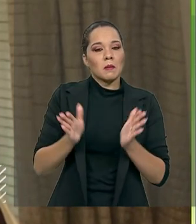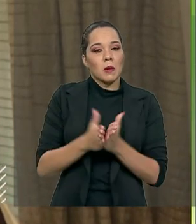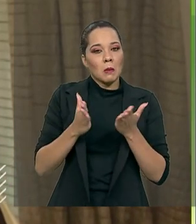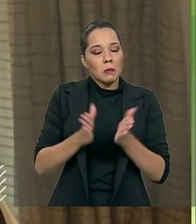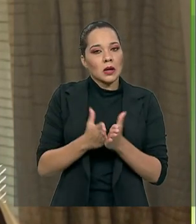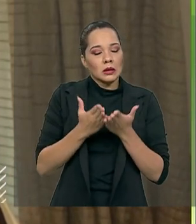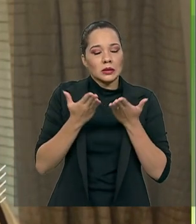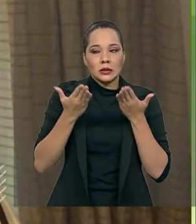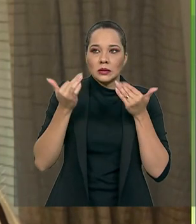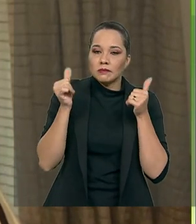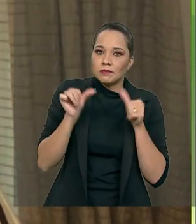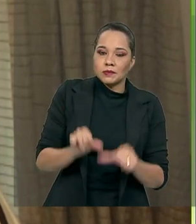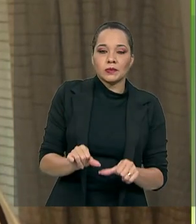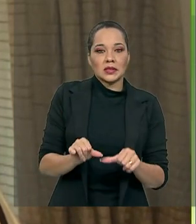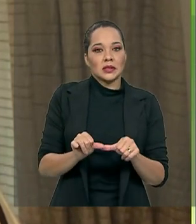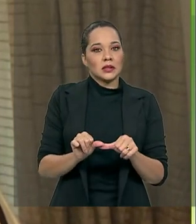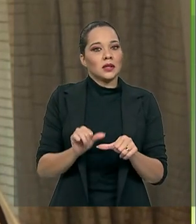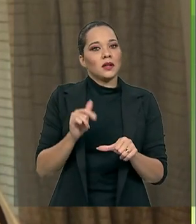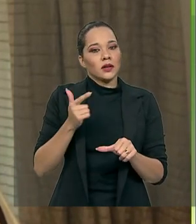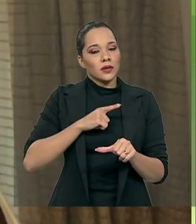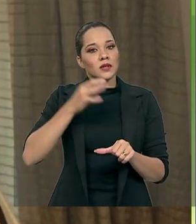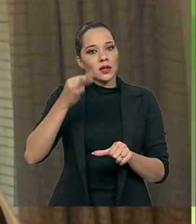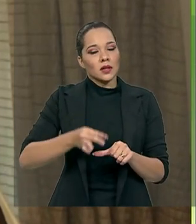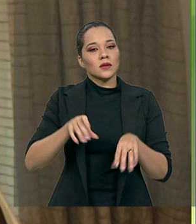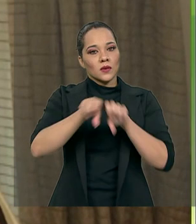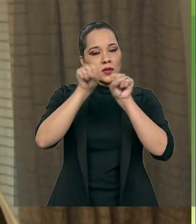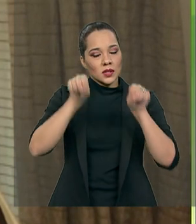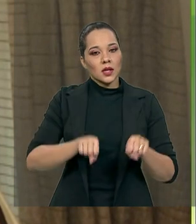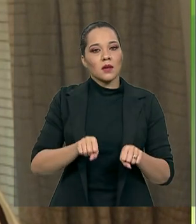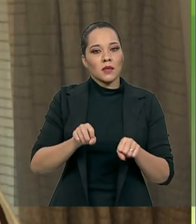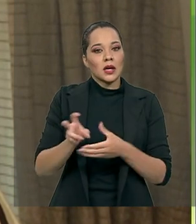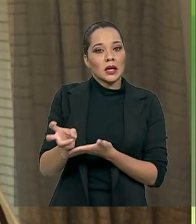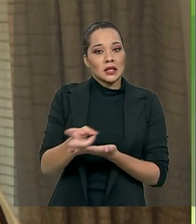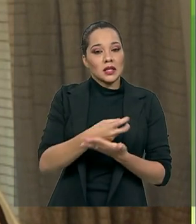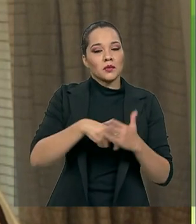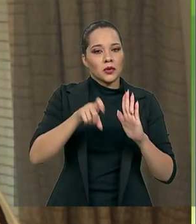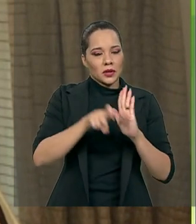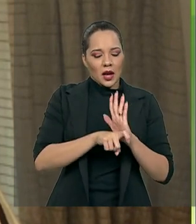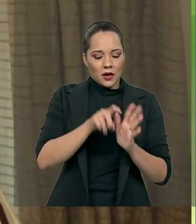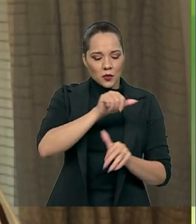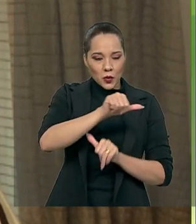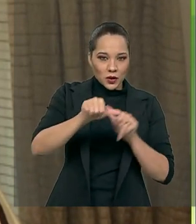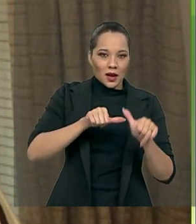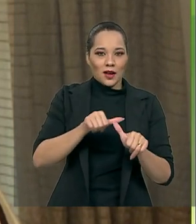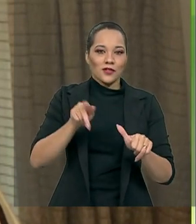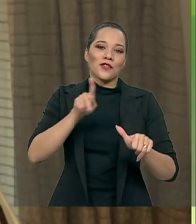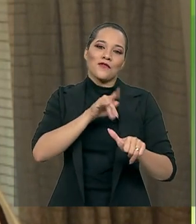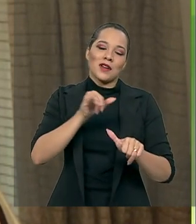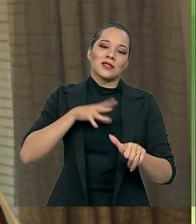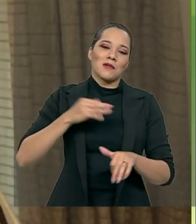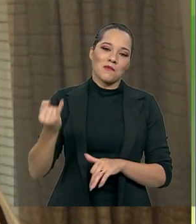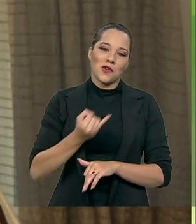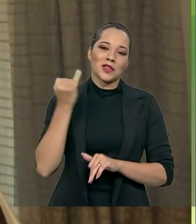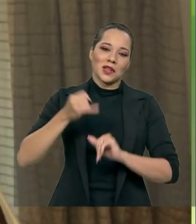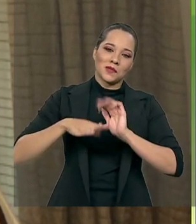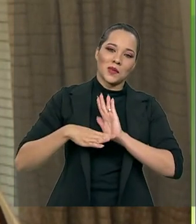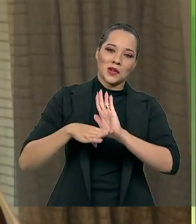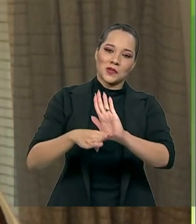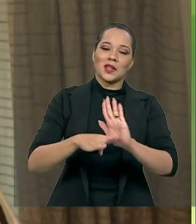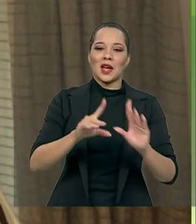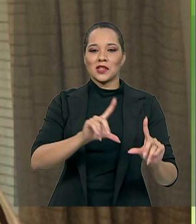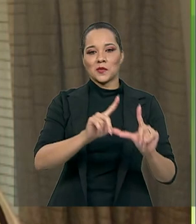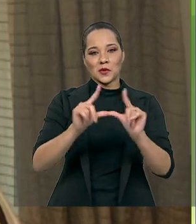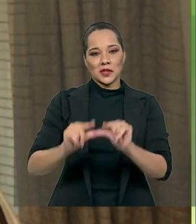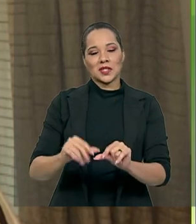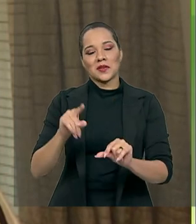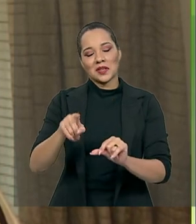miserabilidade e eu não tenho dúvida nenhuma que o sistema tributário reformado vai ser um importante vetor para a redução